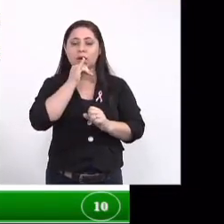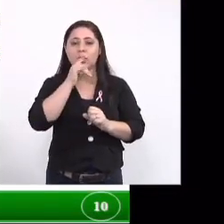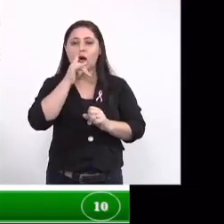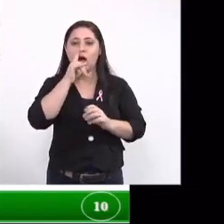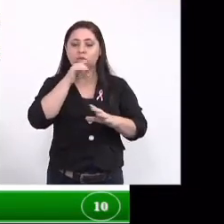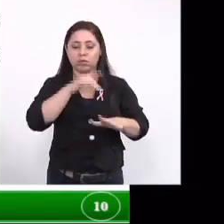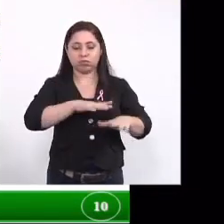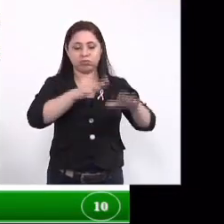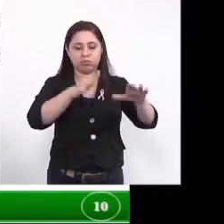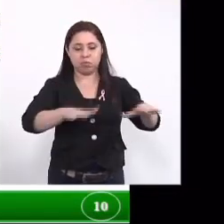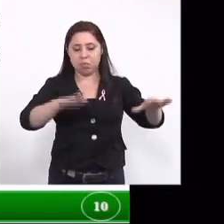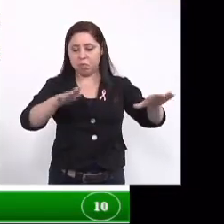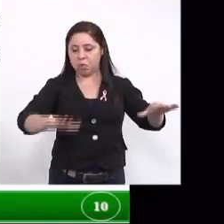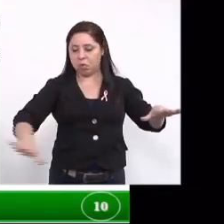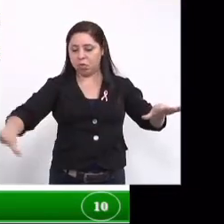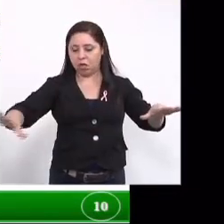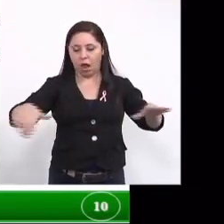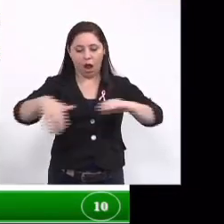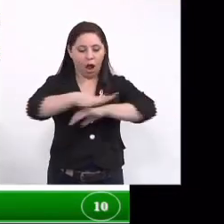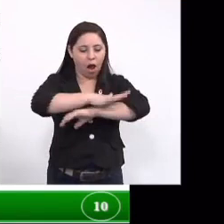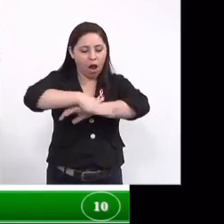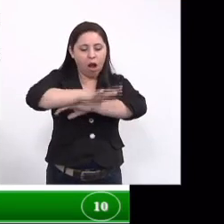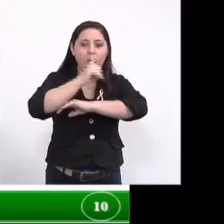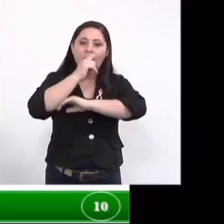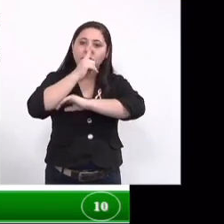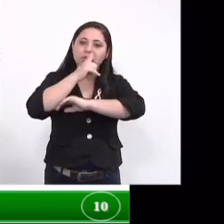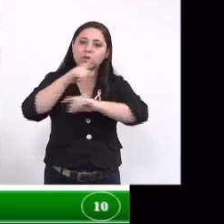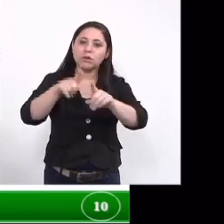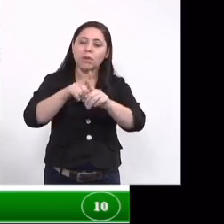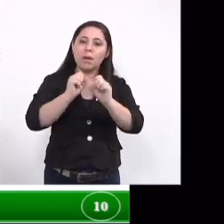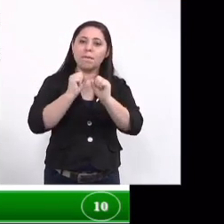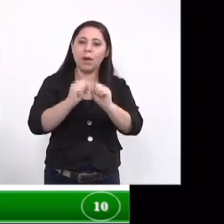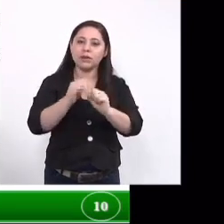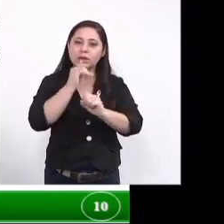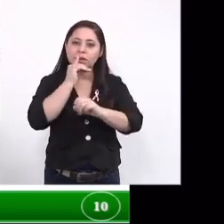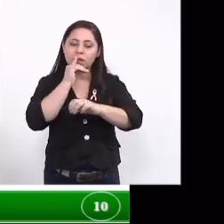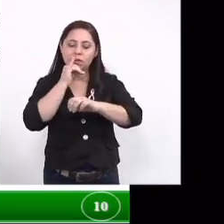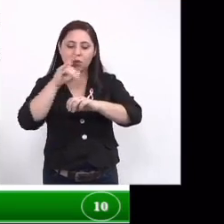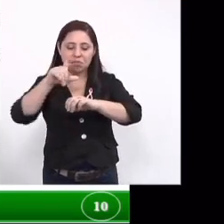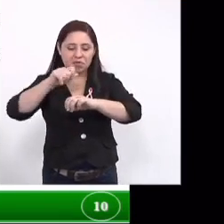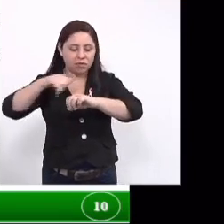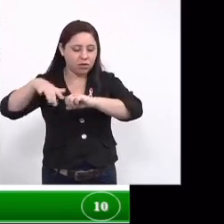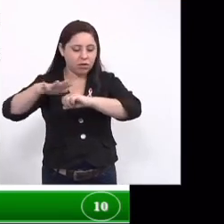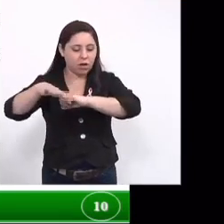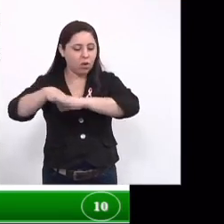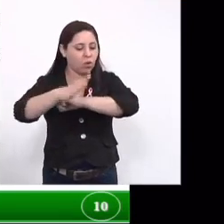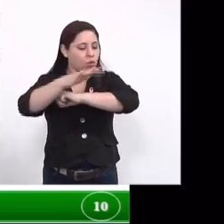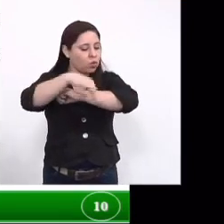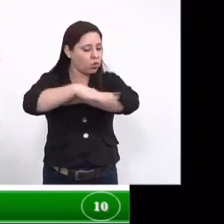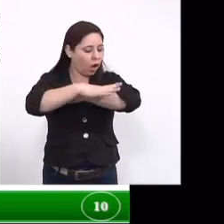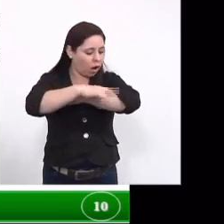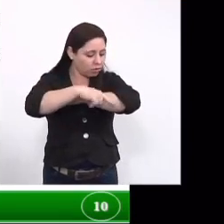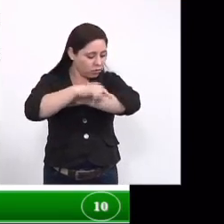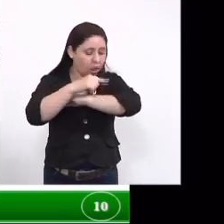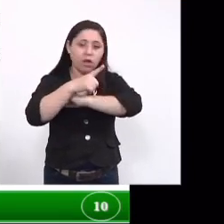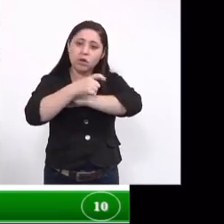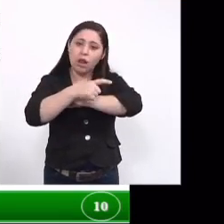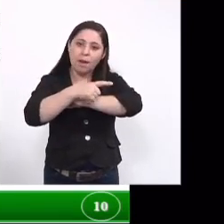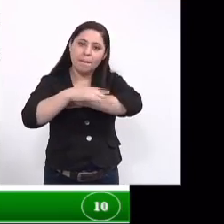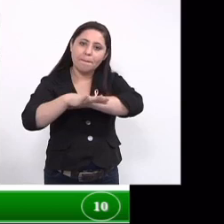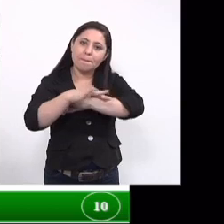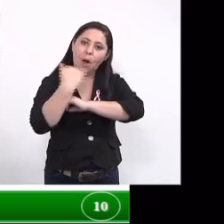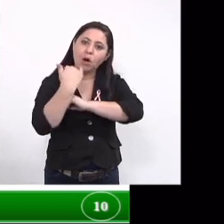mesmo as águas residuais e venha ser um princípio que causa atividade para essa larva